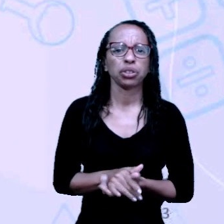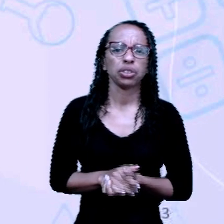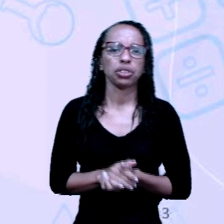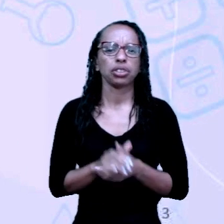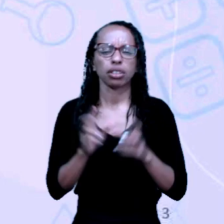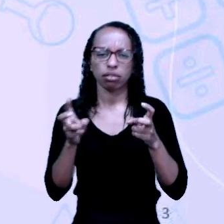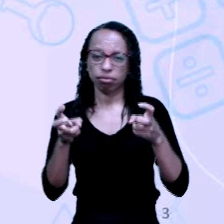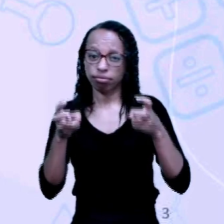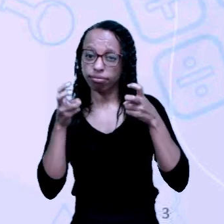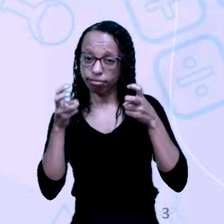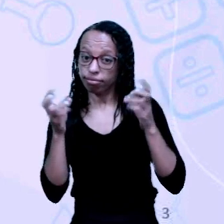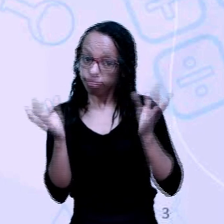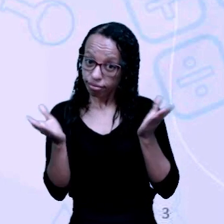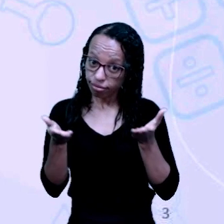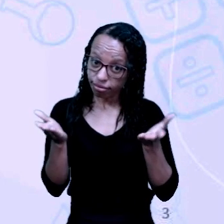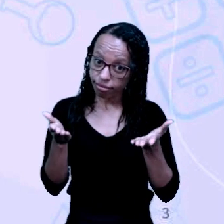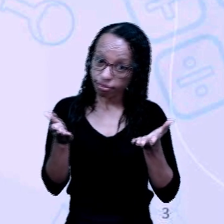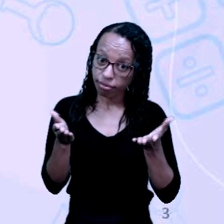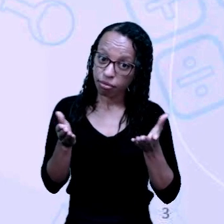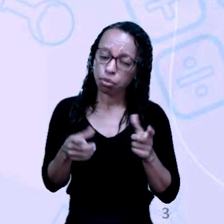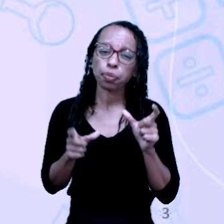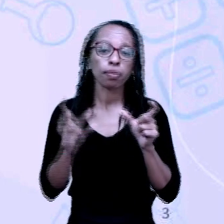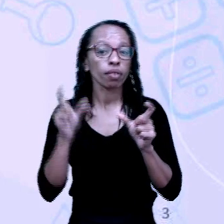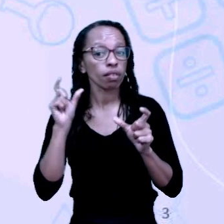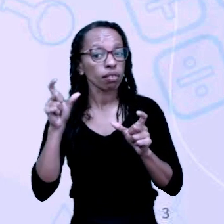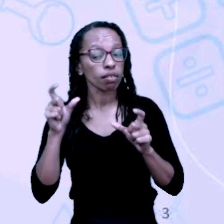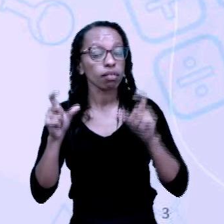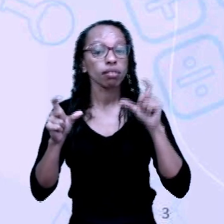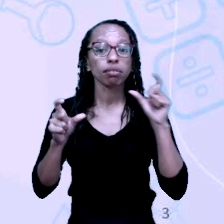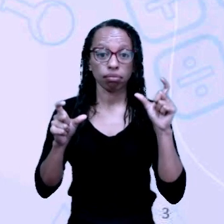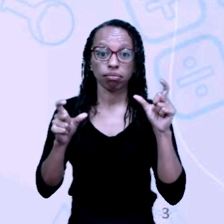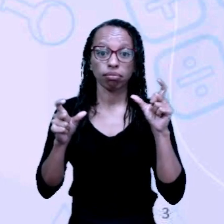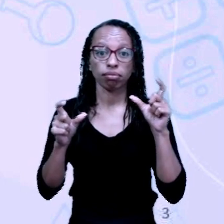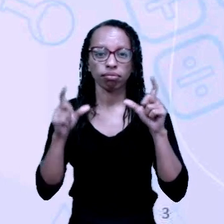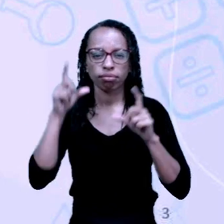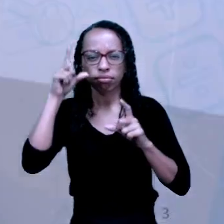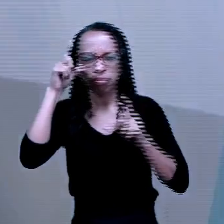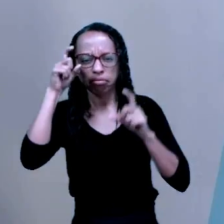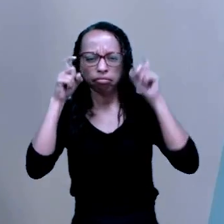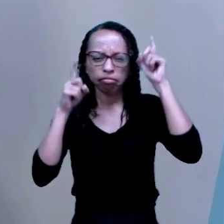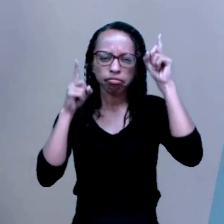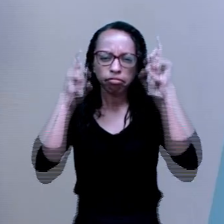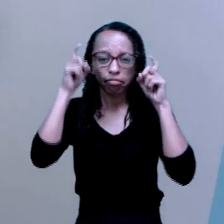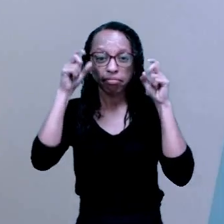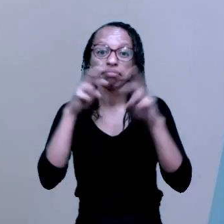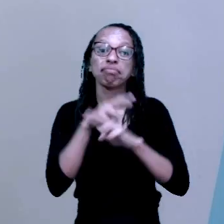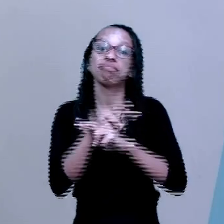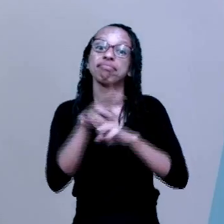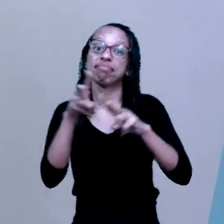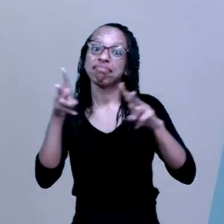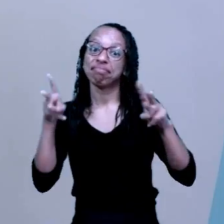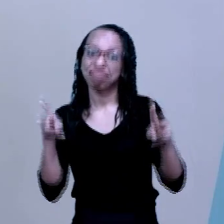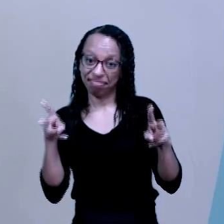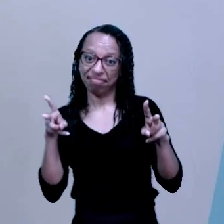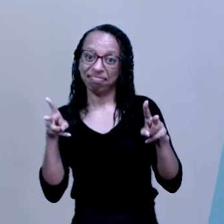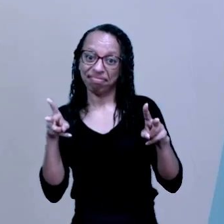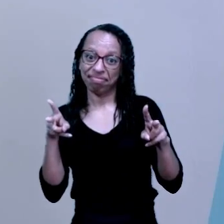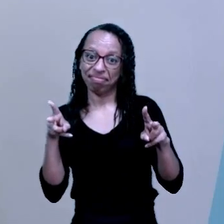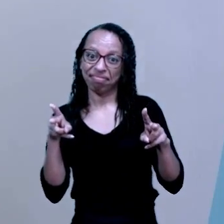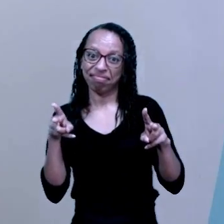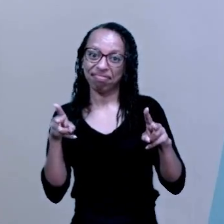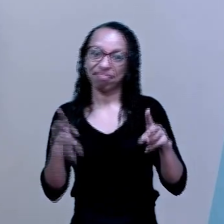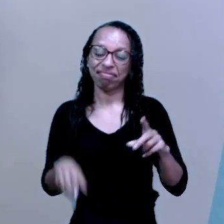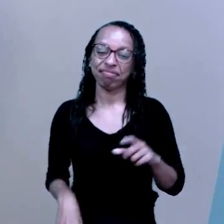Observem agora que esses personagens possuem expressões diferentes. Olha a imagem,